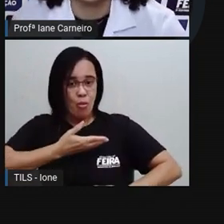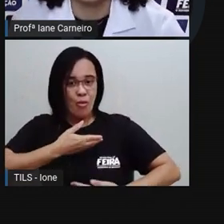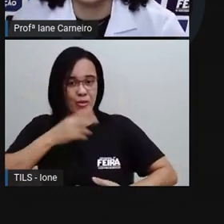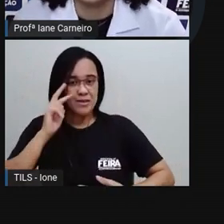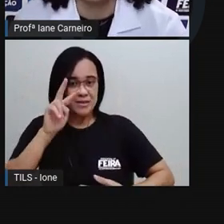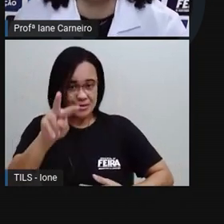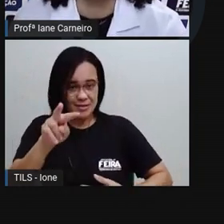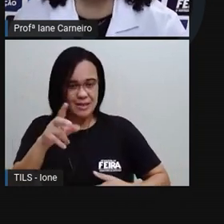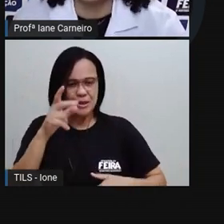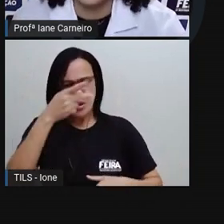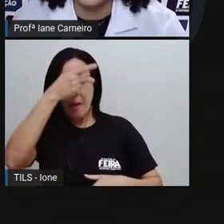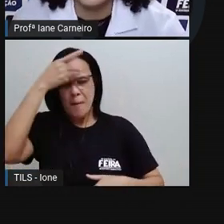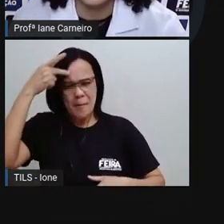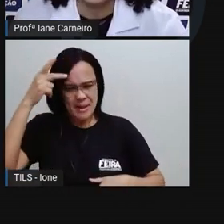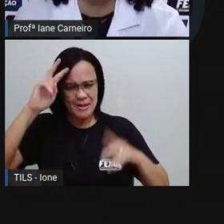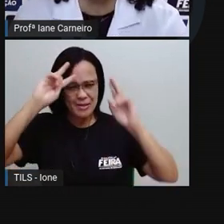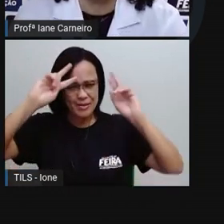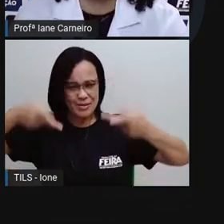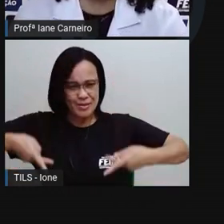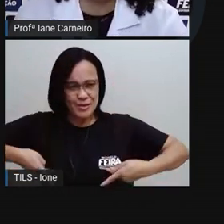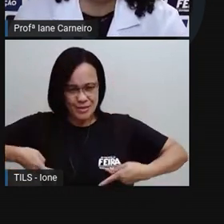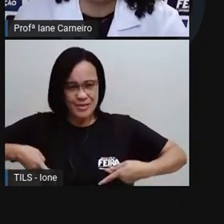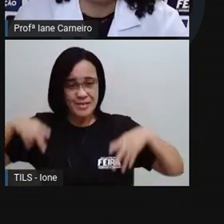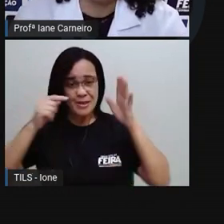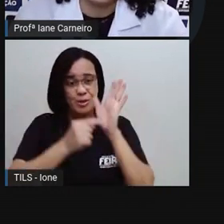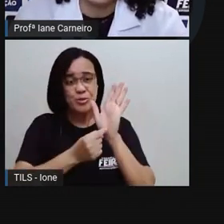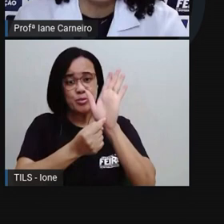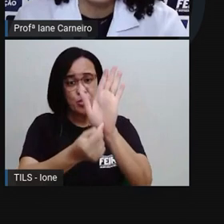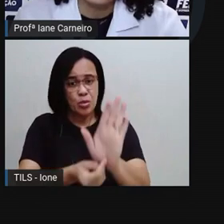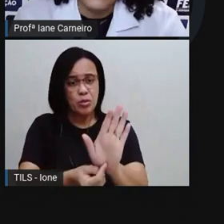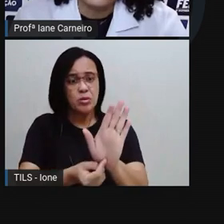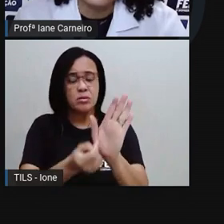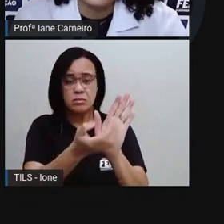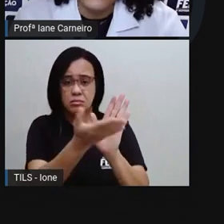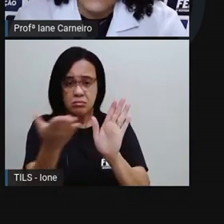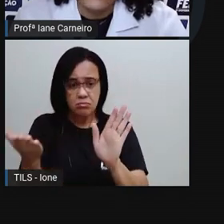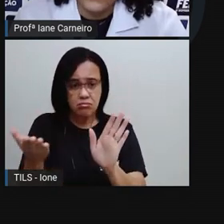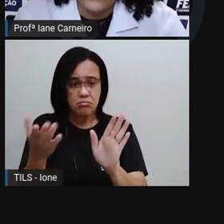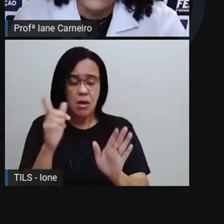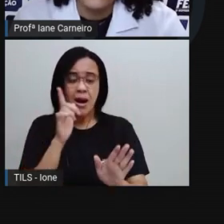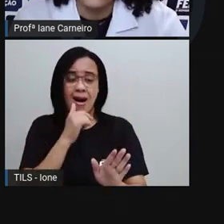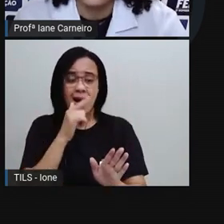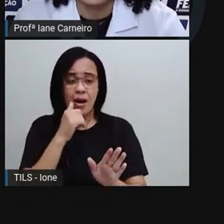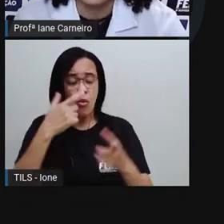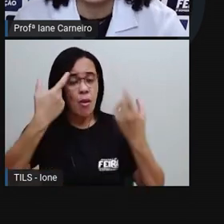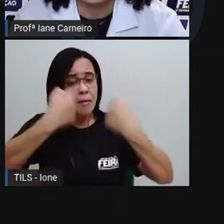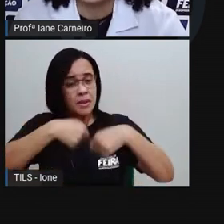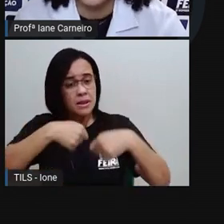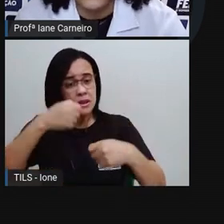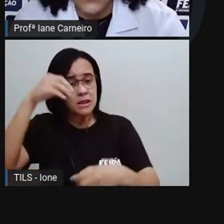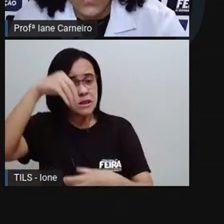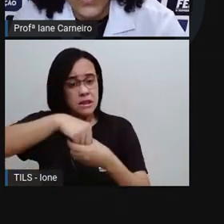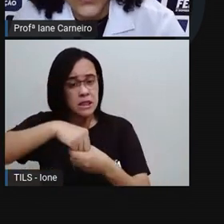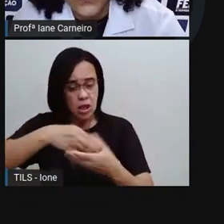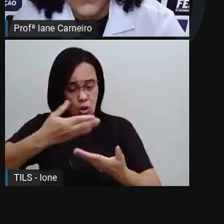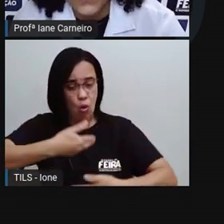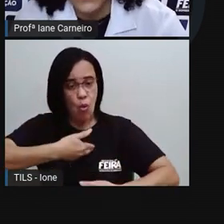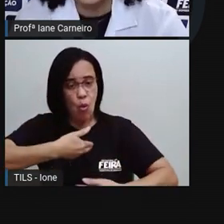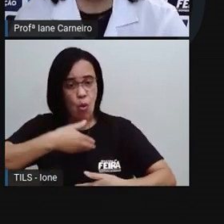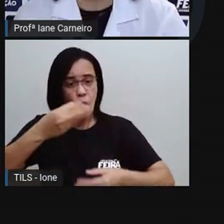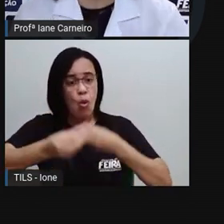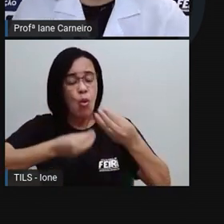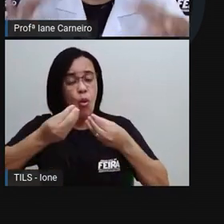ser humano, de um homem, né? Demonstrando a quantidade de água que nós temos em nosso corpo.